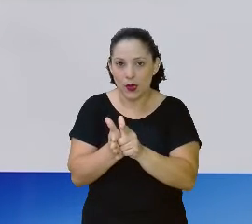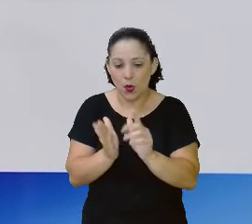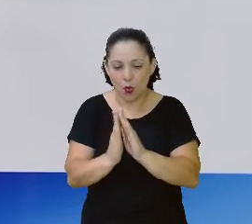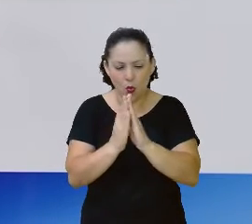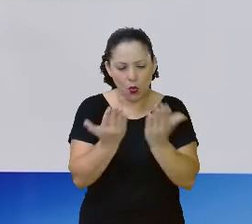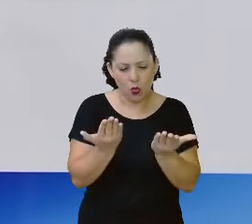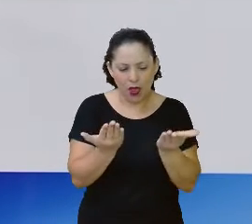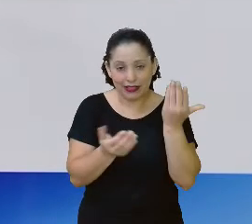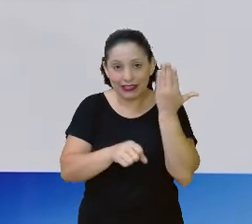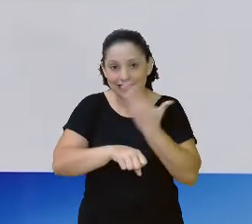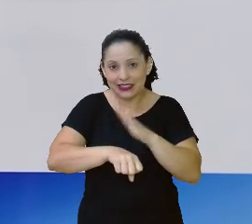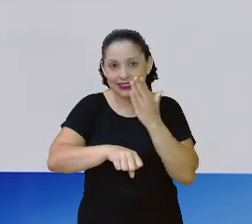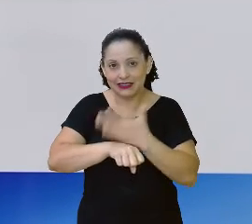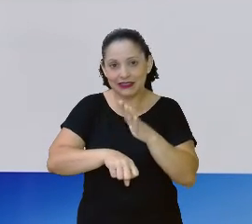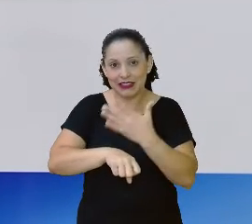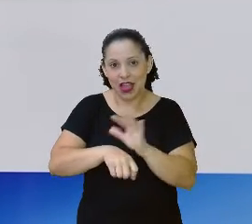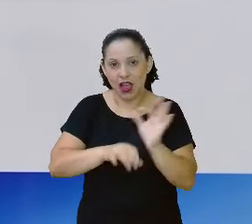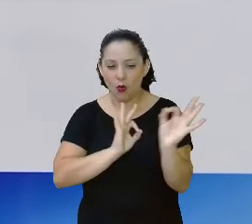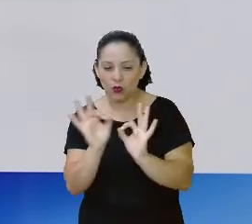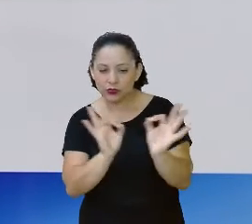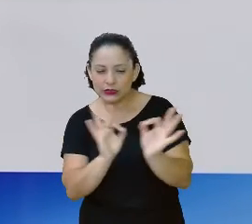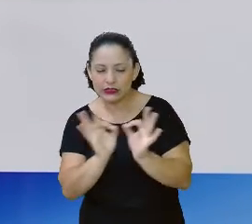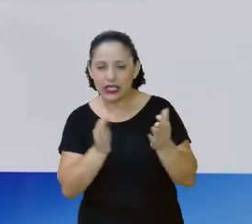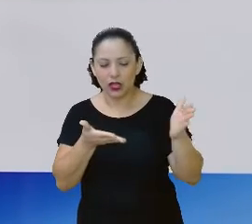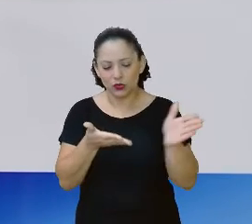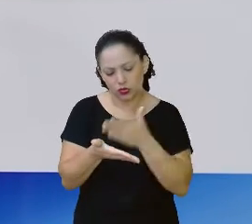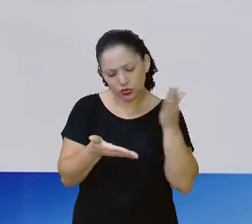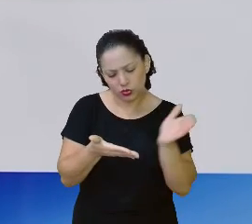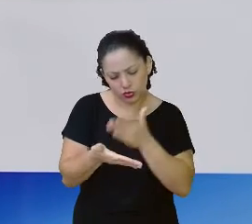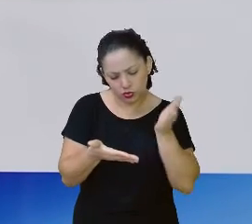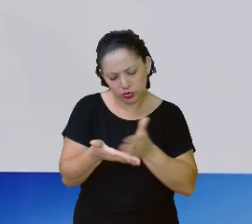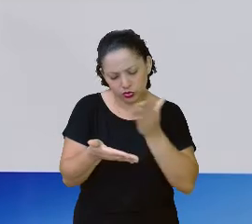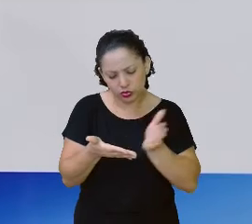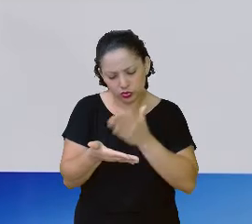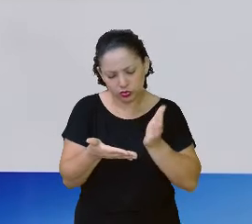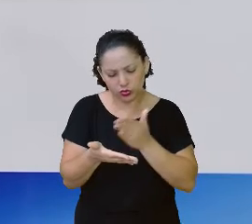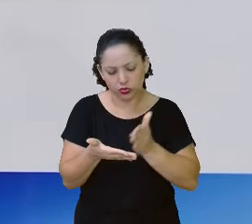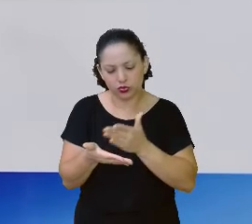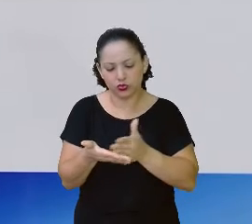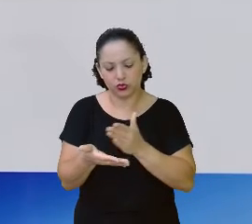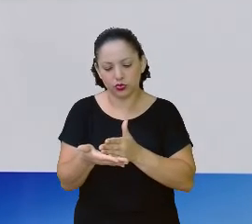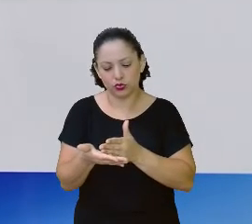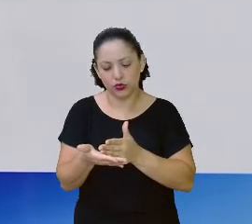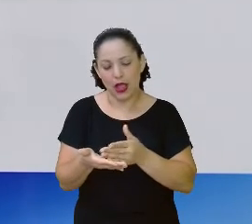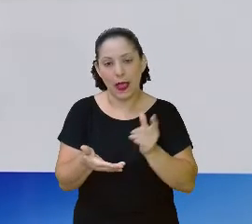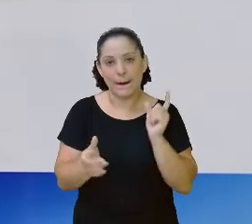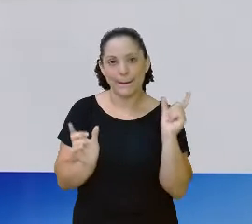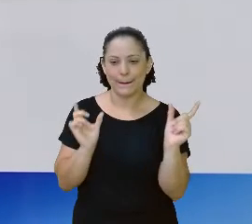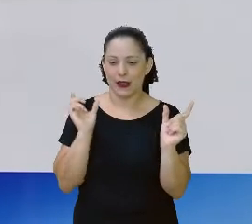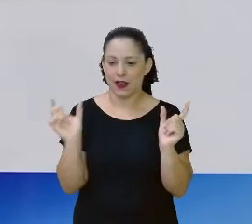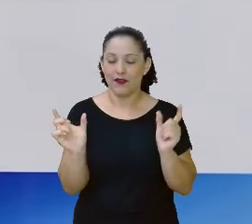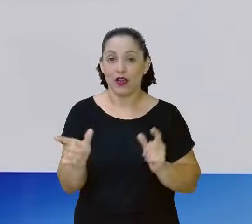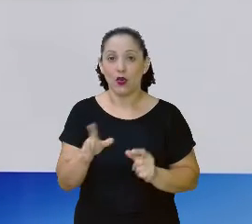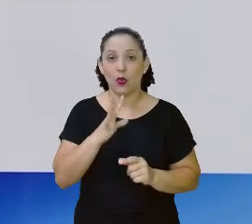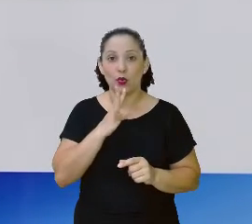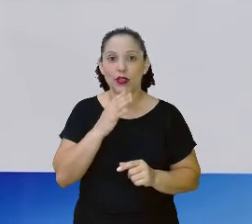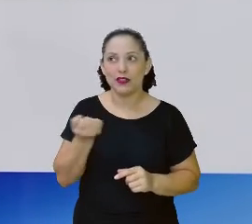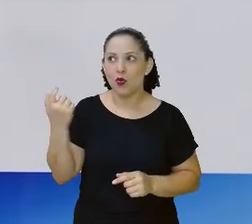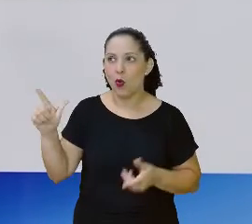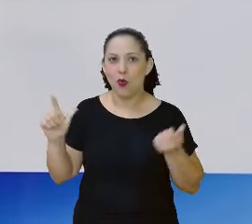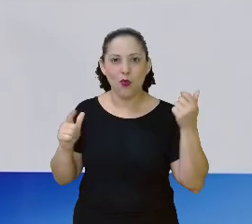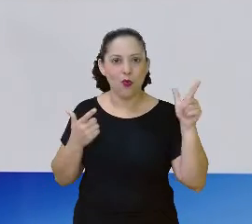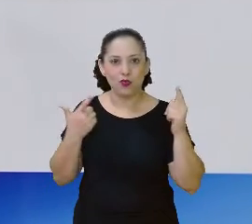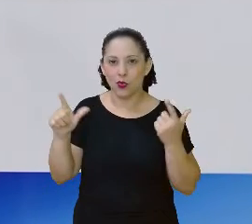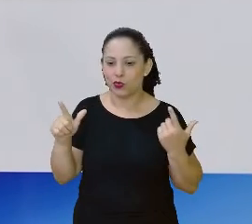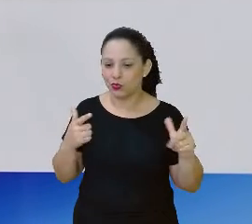alfabética. Quando você está ali folheando, procurando aquela palavra, no caso da aula aqui, reviravolta, você conhece outras. Eu ia fazer